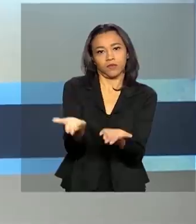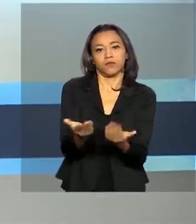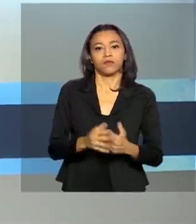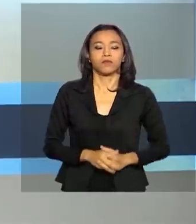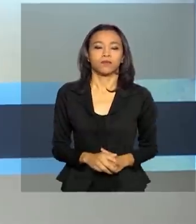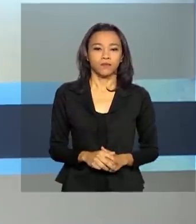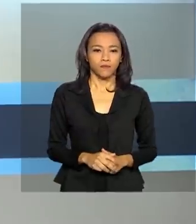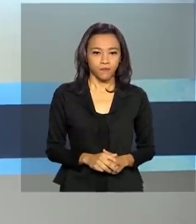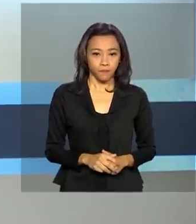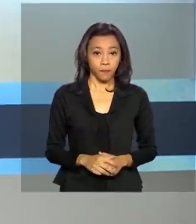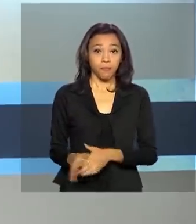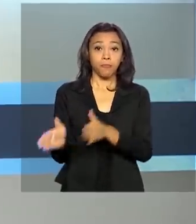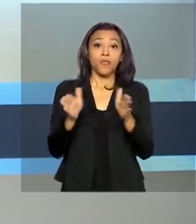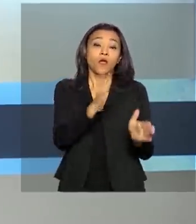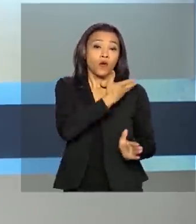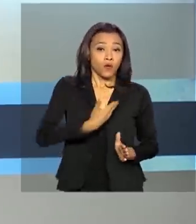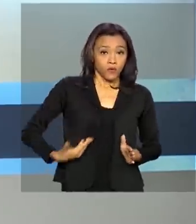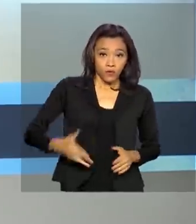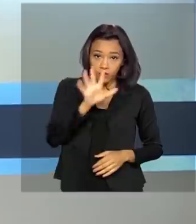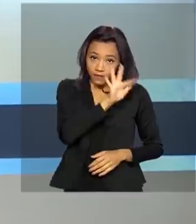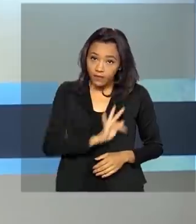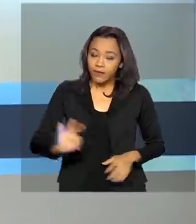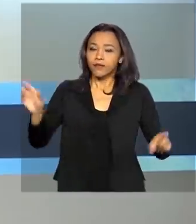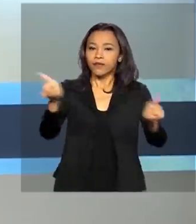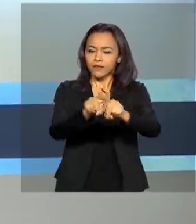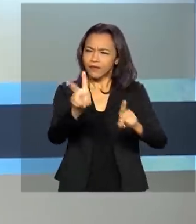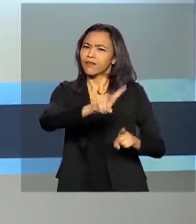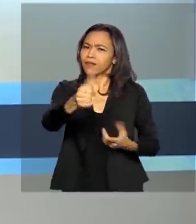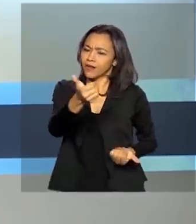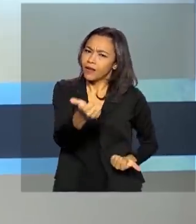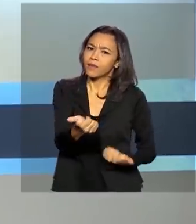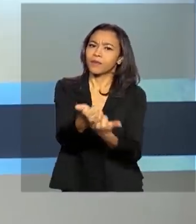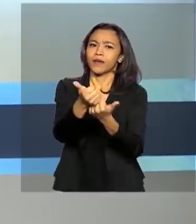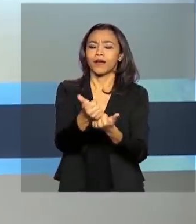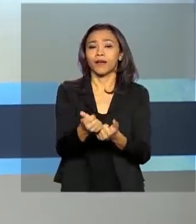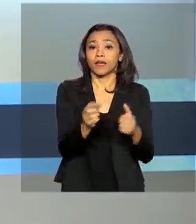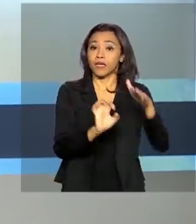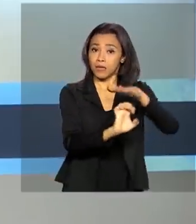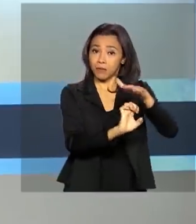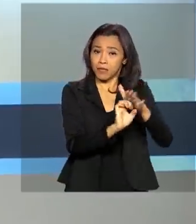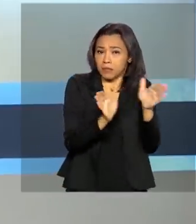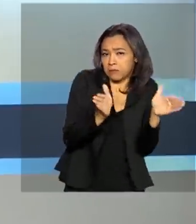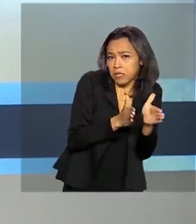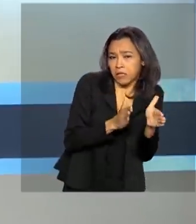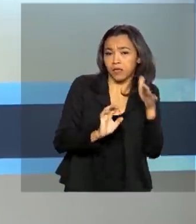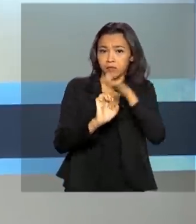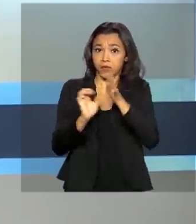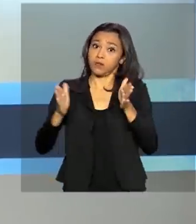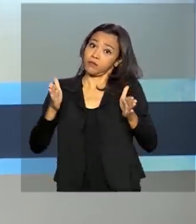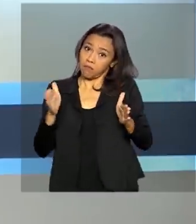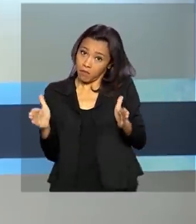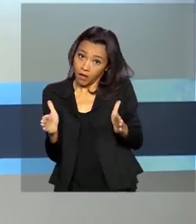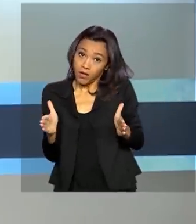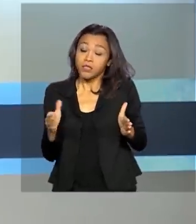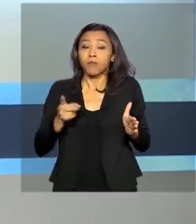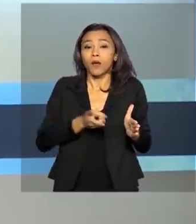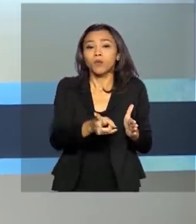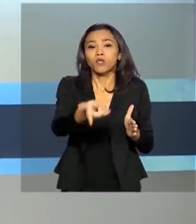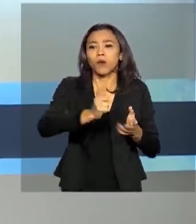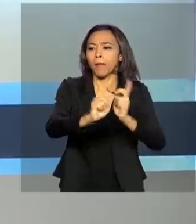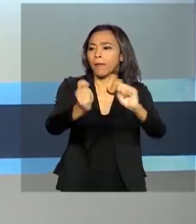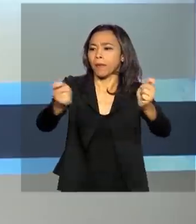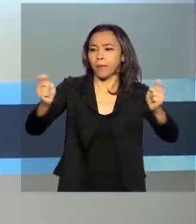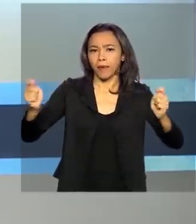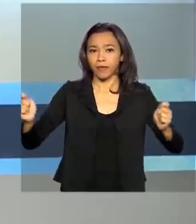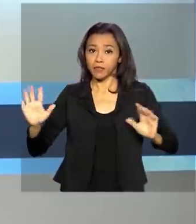E o governo federal também vai ajudar pequenas e médias empresas a manterem as folhas de pagamento durante a crise do